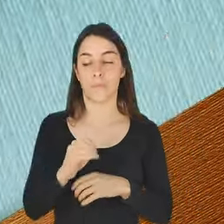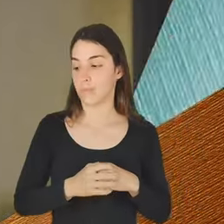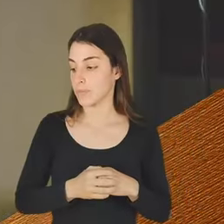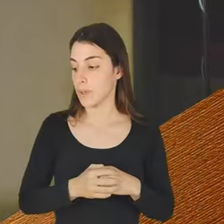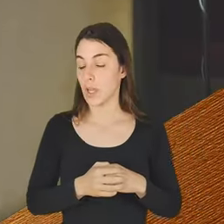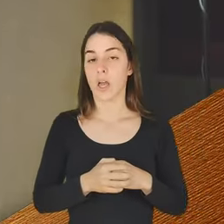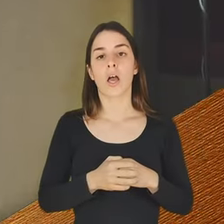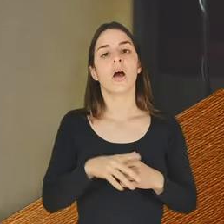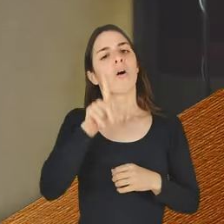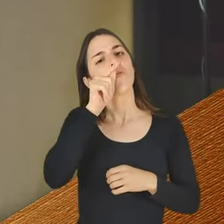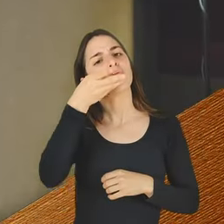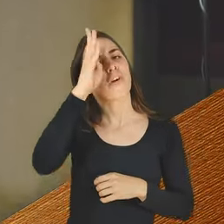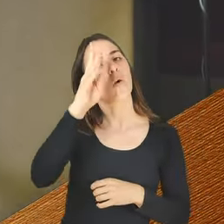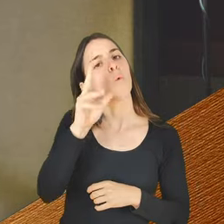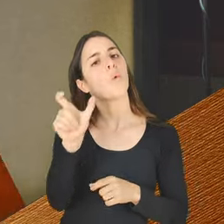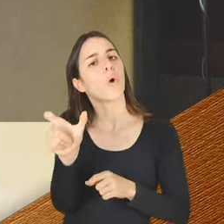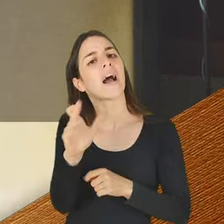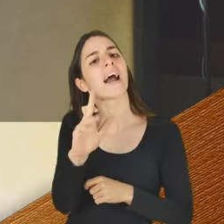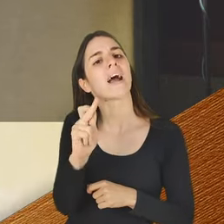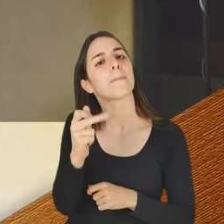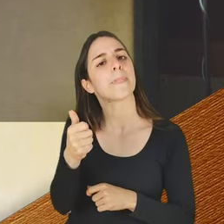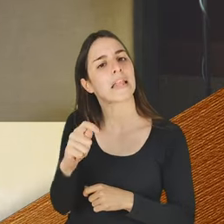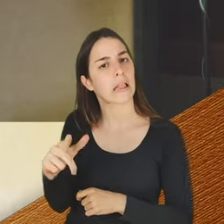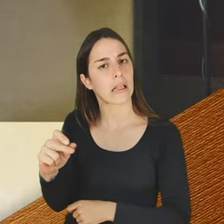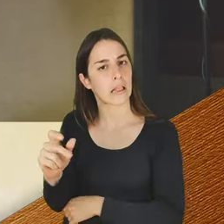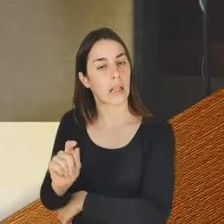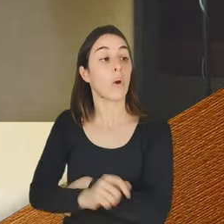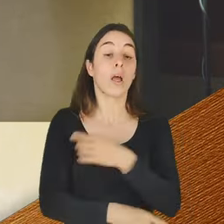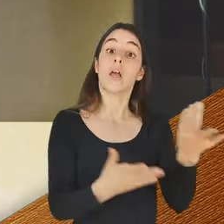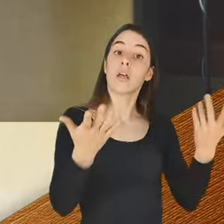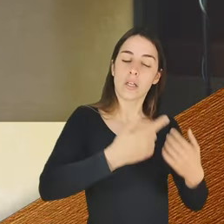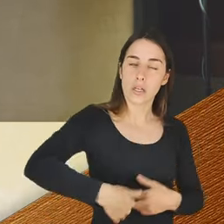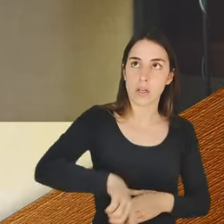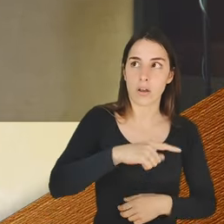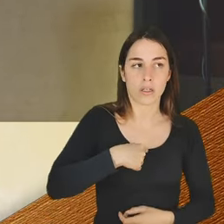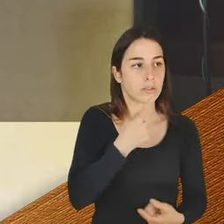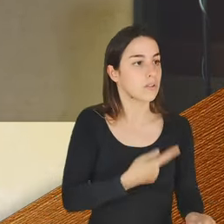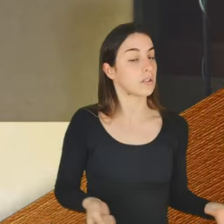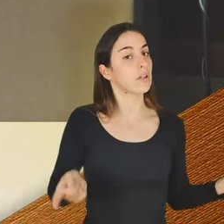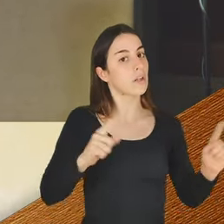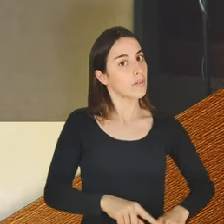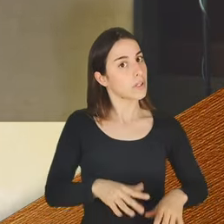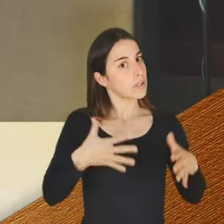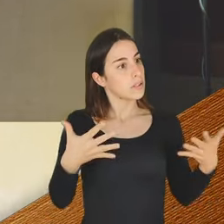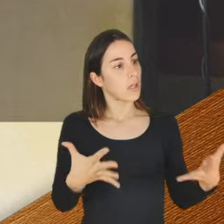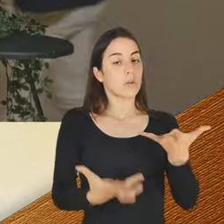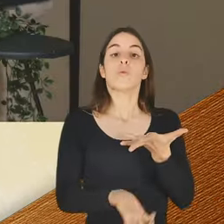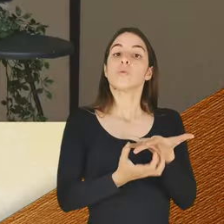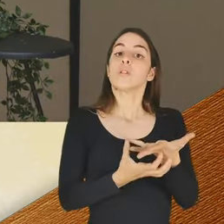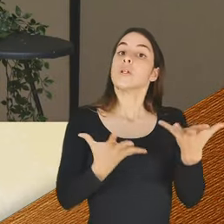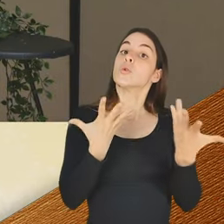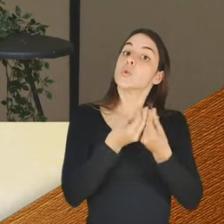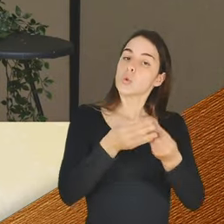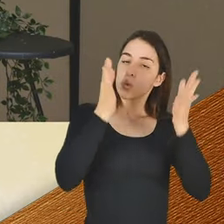Frango à rabeta? Não. E estamos de volta, então, na cozinha com o nosso